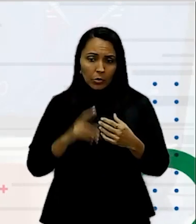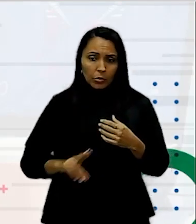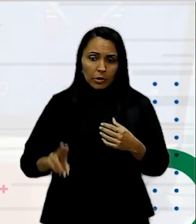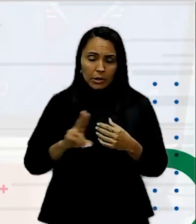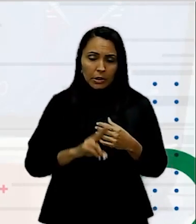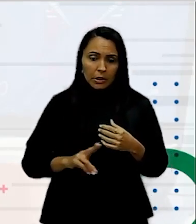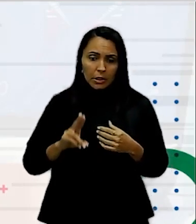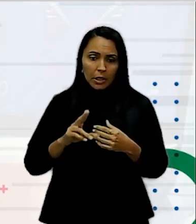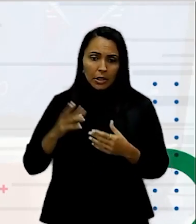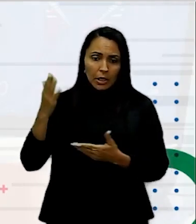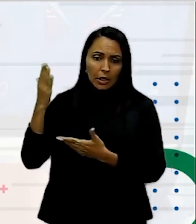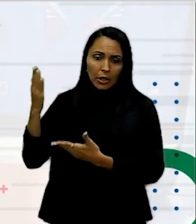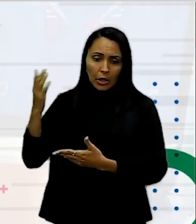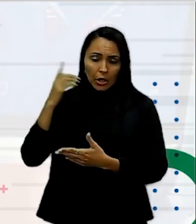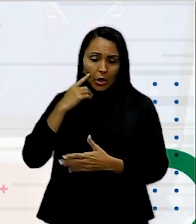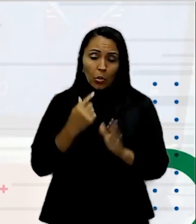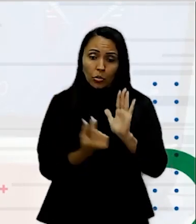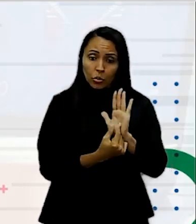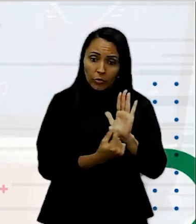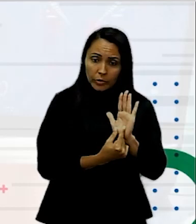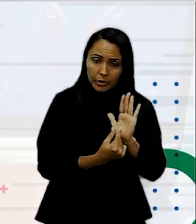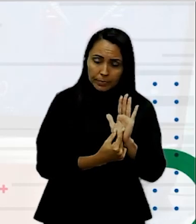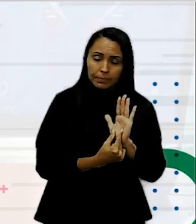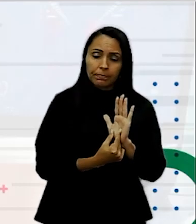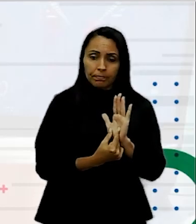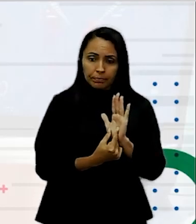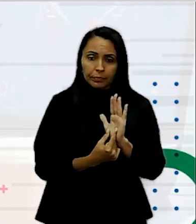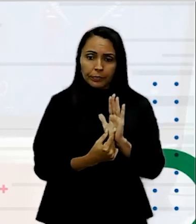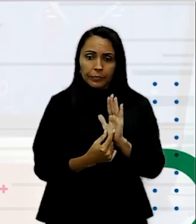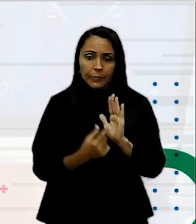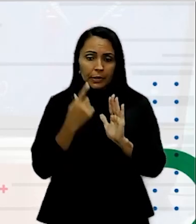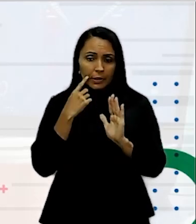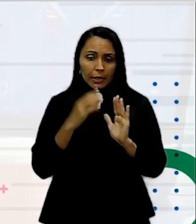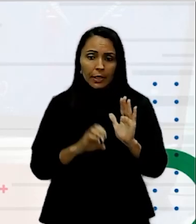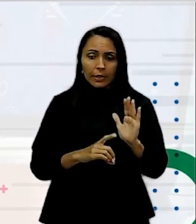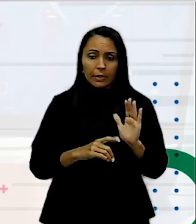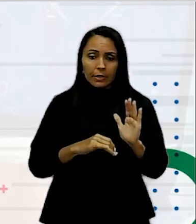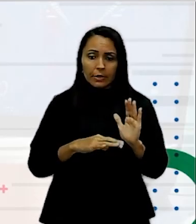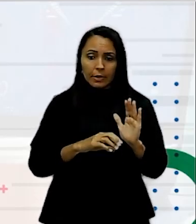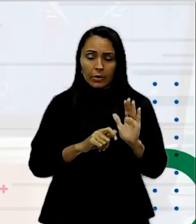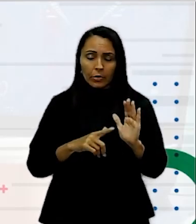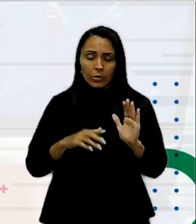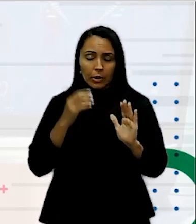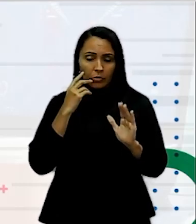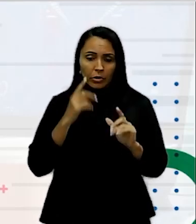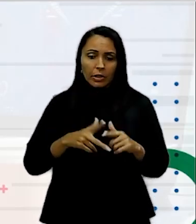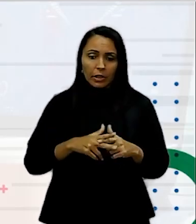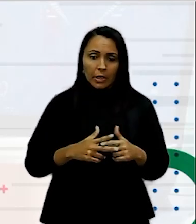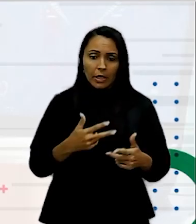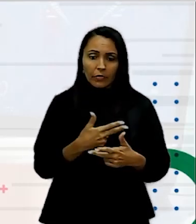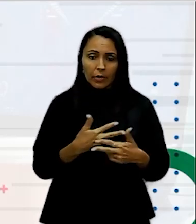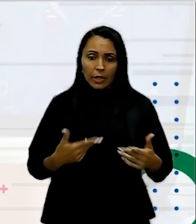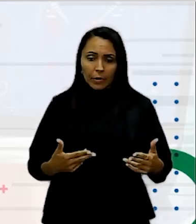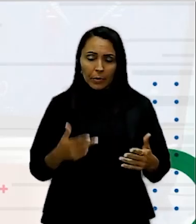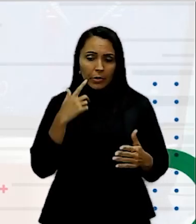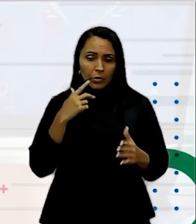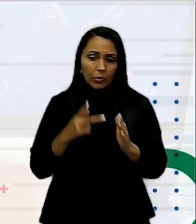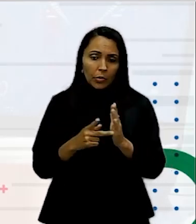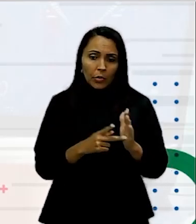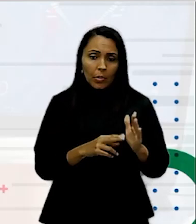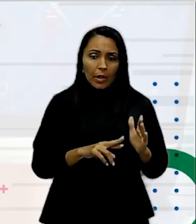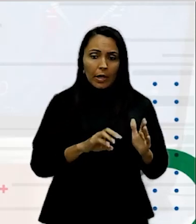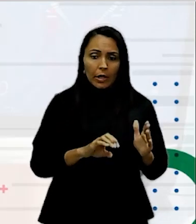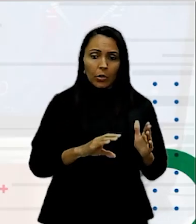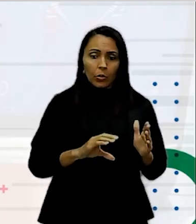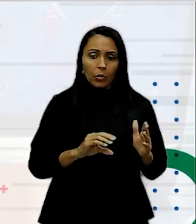o recuo Em alguns softwares de edição, a gente tem a ferramenta do recuo Que é basicamente você